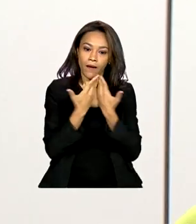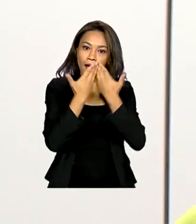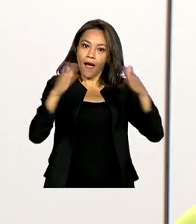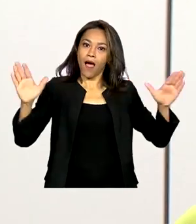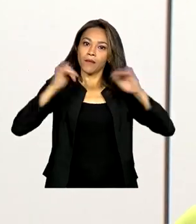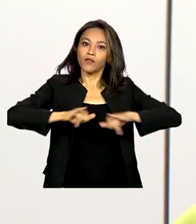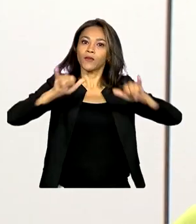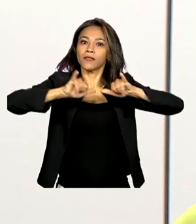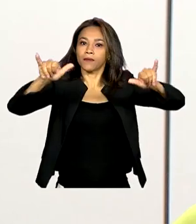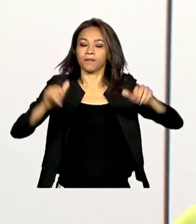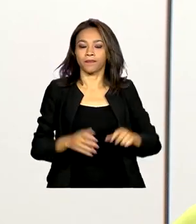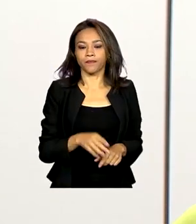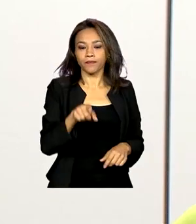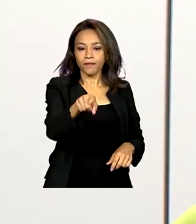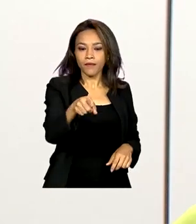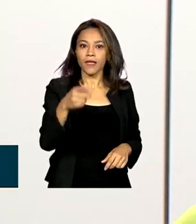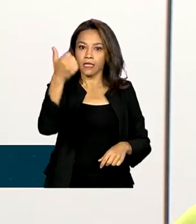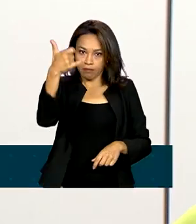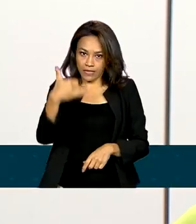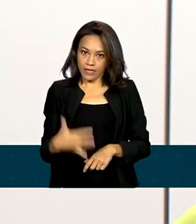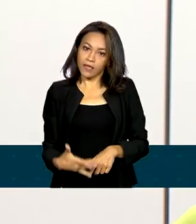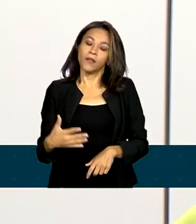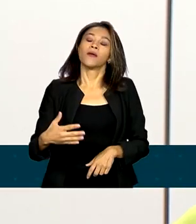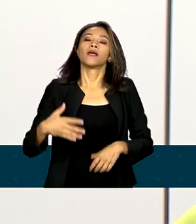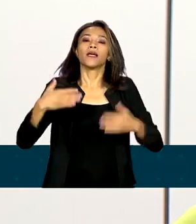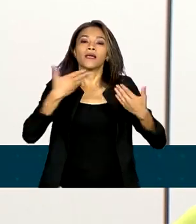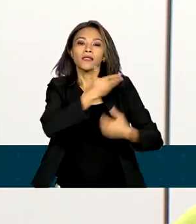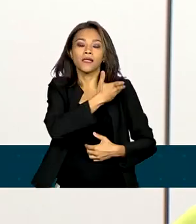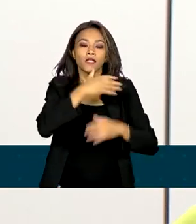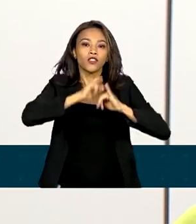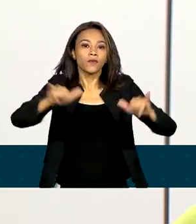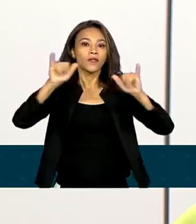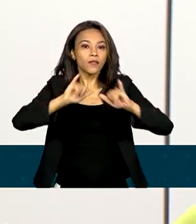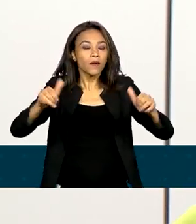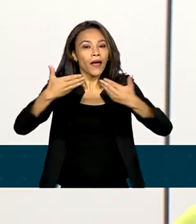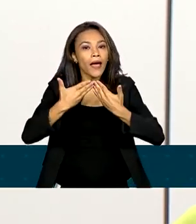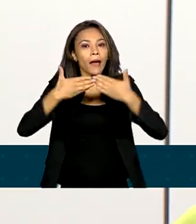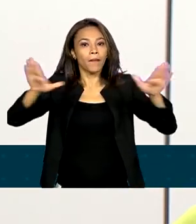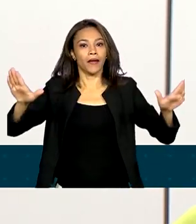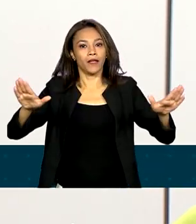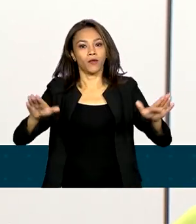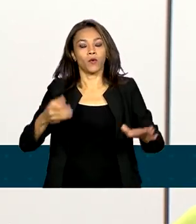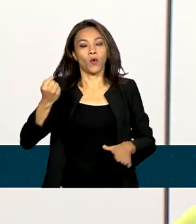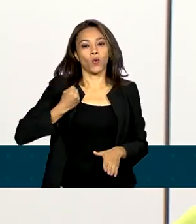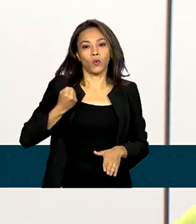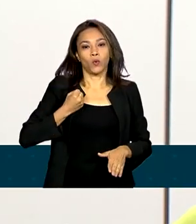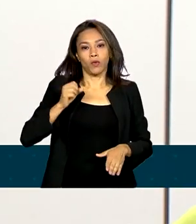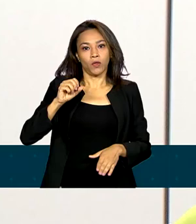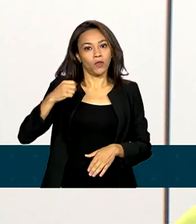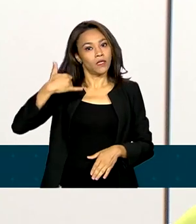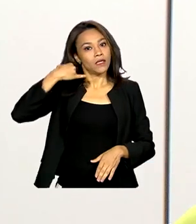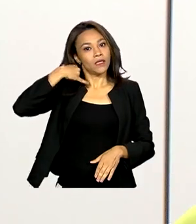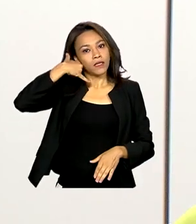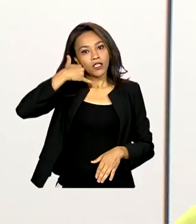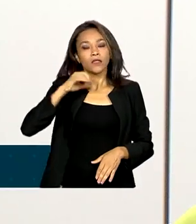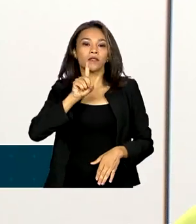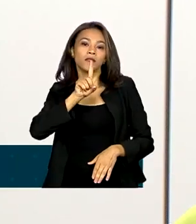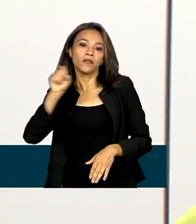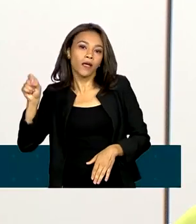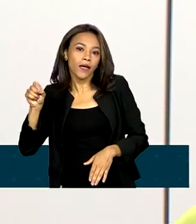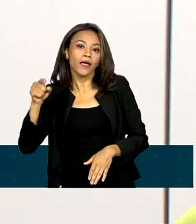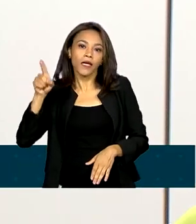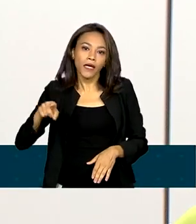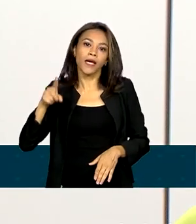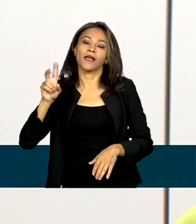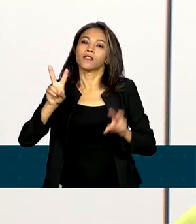Essa campanha é uma retomada também do Disque 100 como um canal efetivamente de denúncia de violações de direitos humanos,